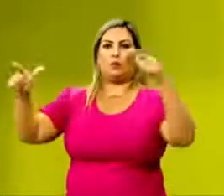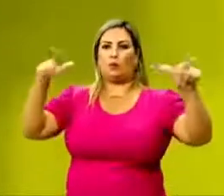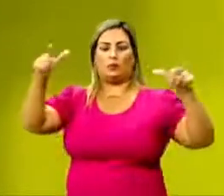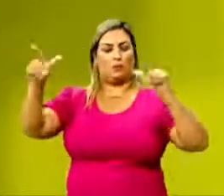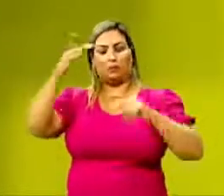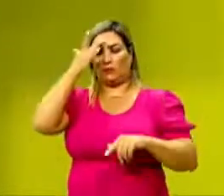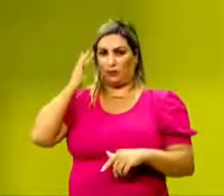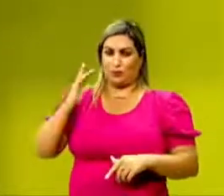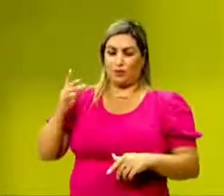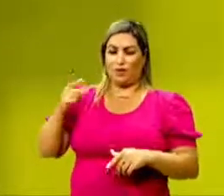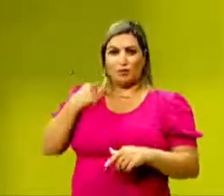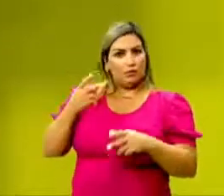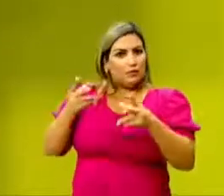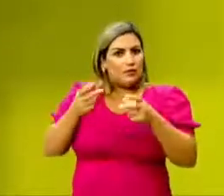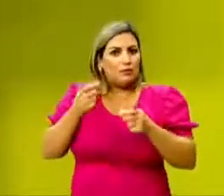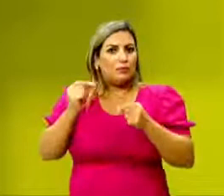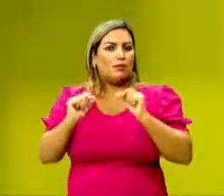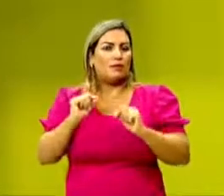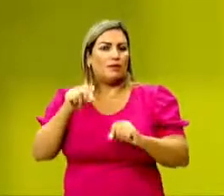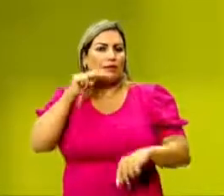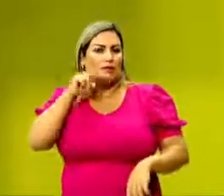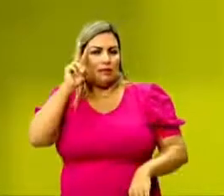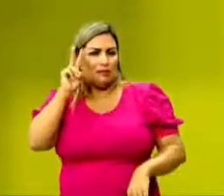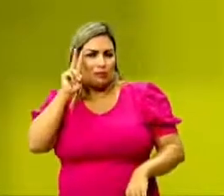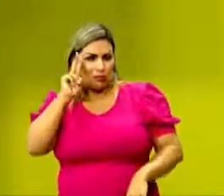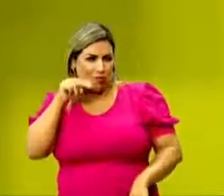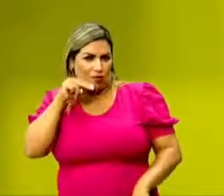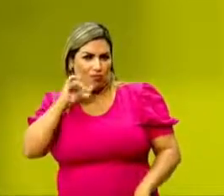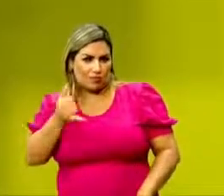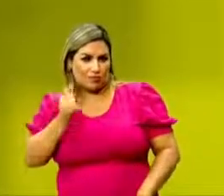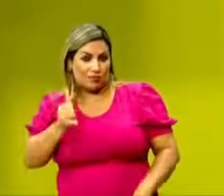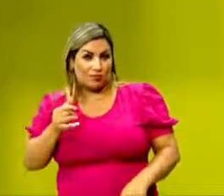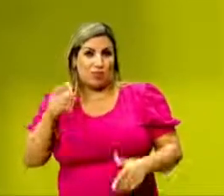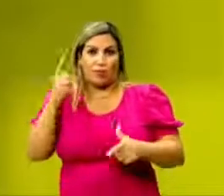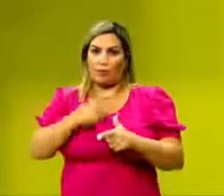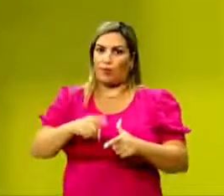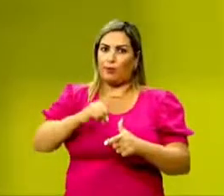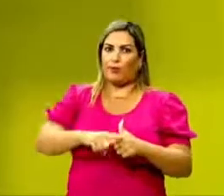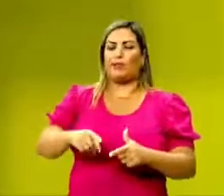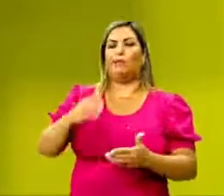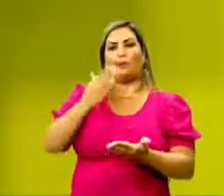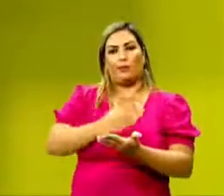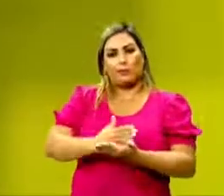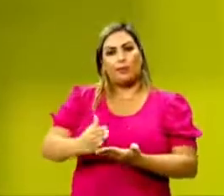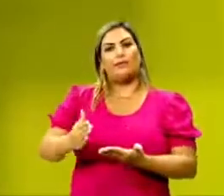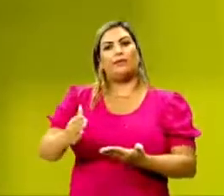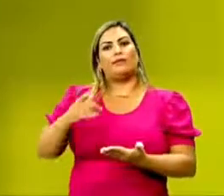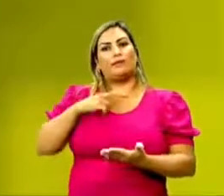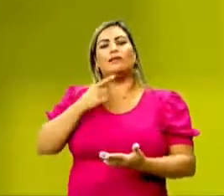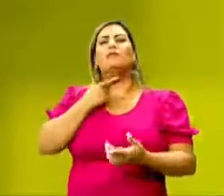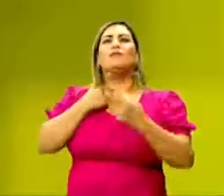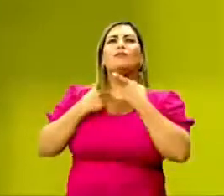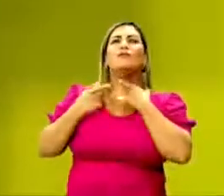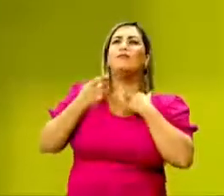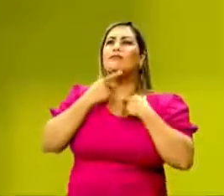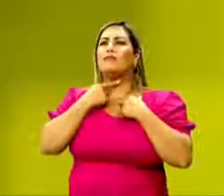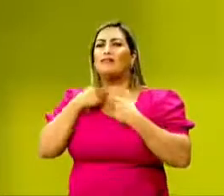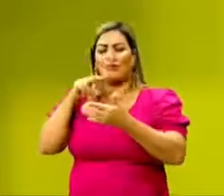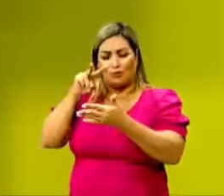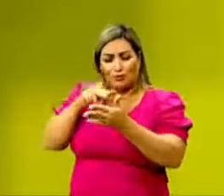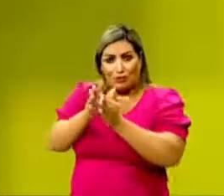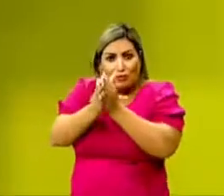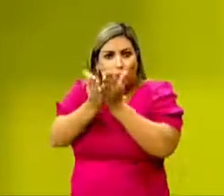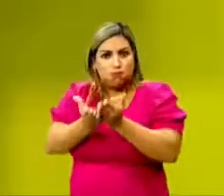Então, o que nós vamos perceber? Que nessa narrativa aqui, o conflito começa justamente com esse desejo grande de